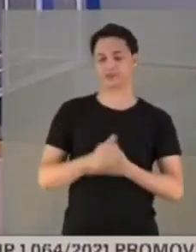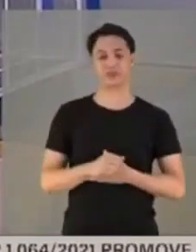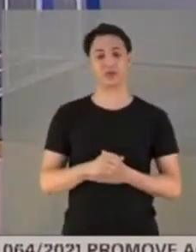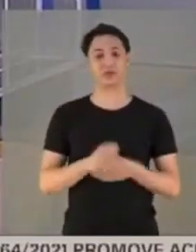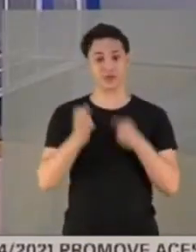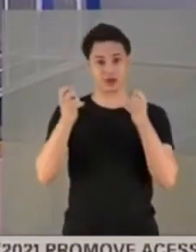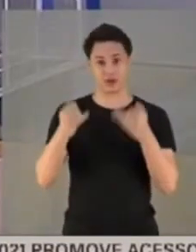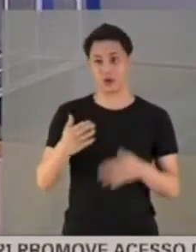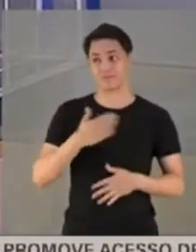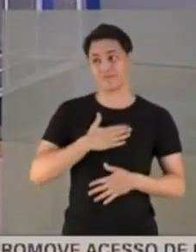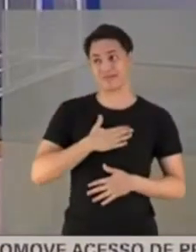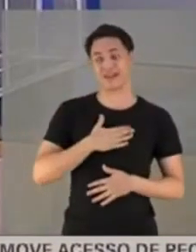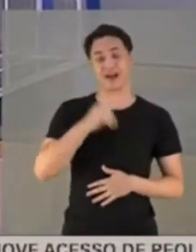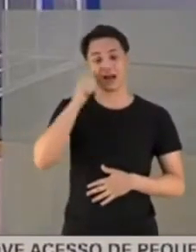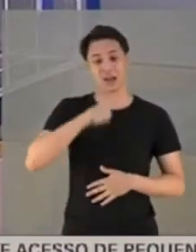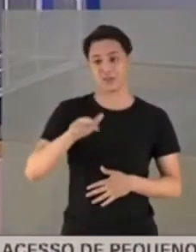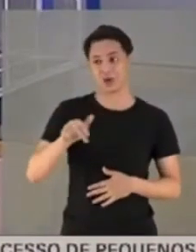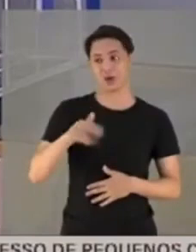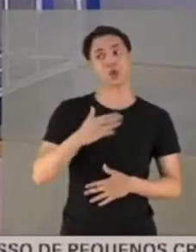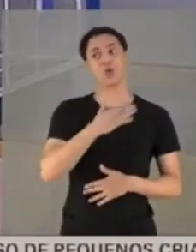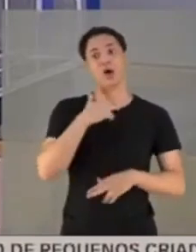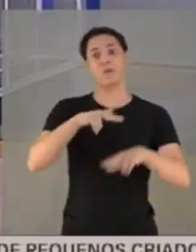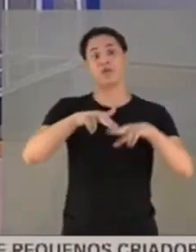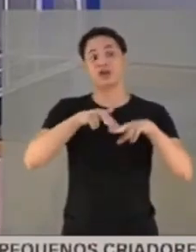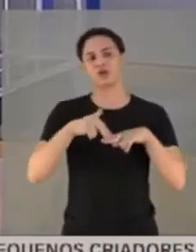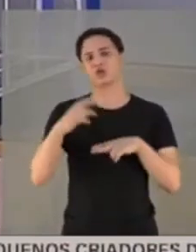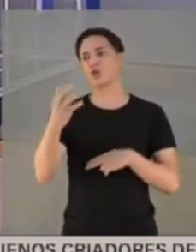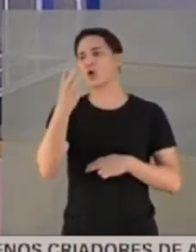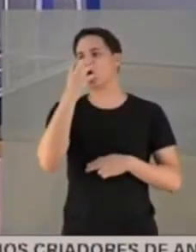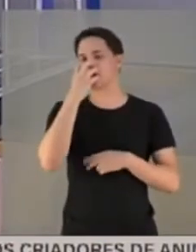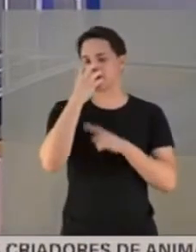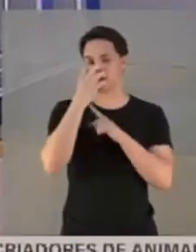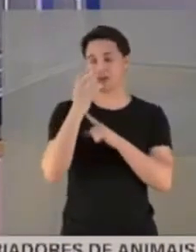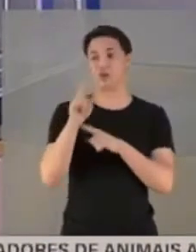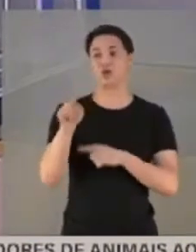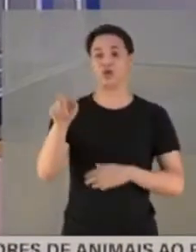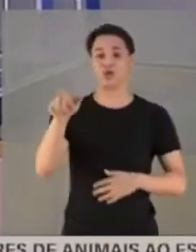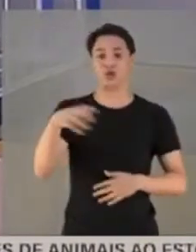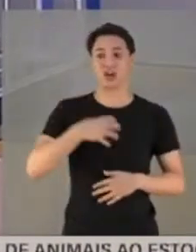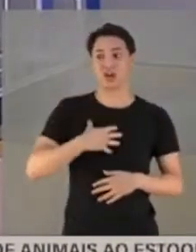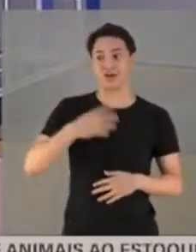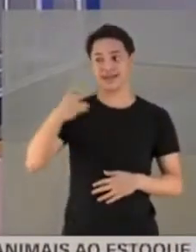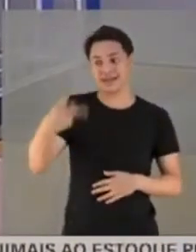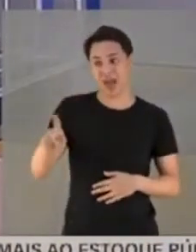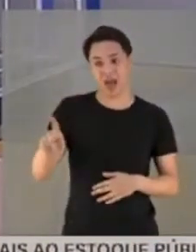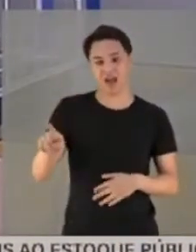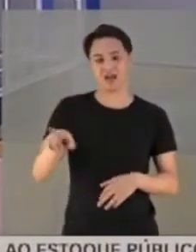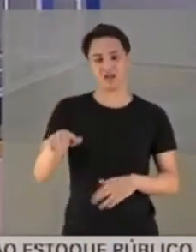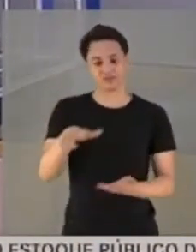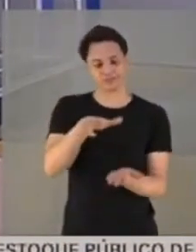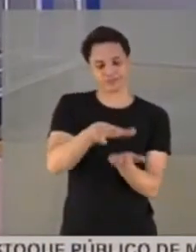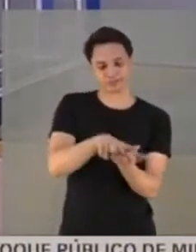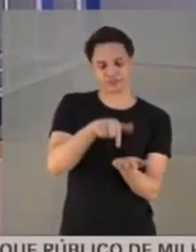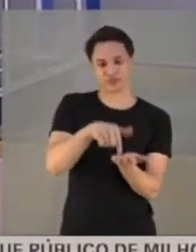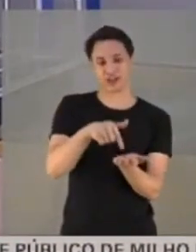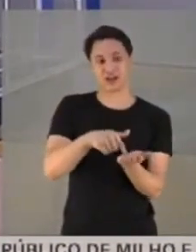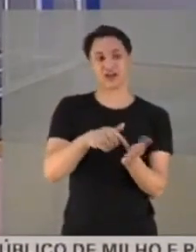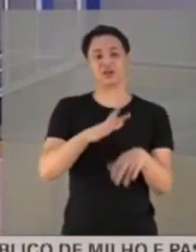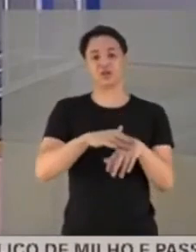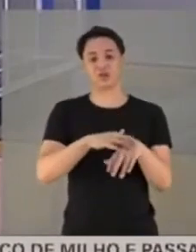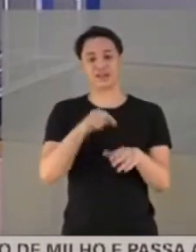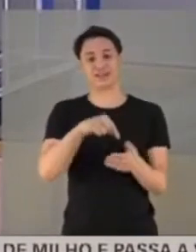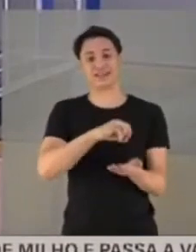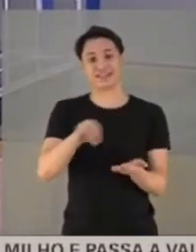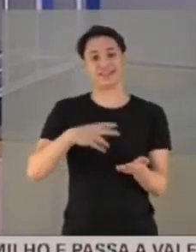não morreu especificamente por causa do oxigênio. Na situação clínica que ela estava, se ela continuasse na enfermaria